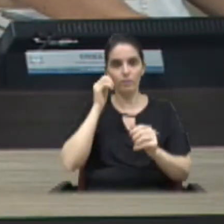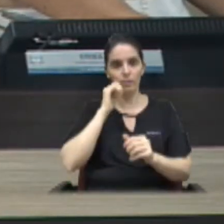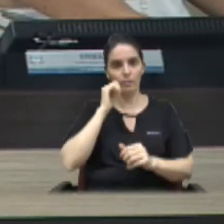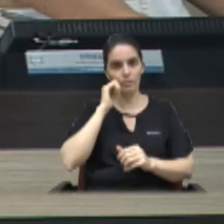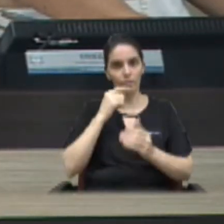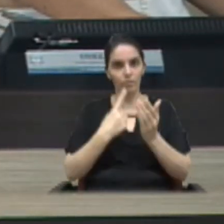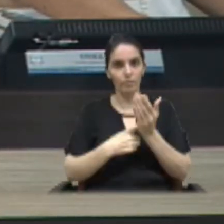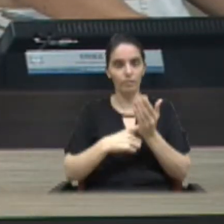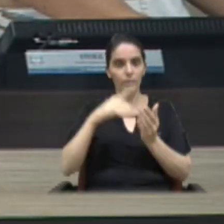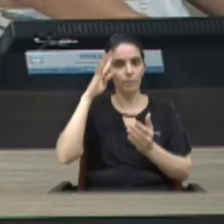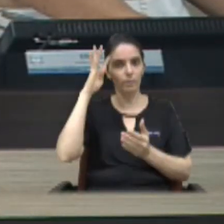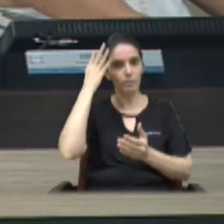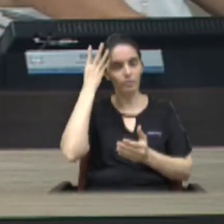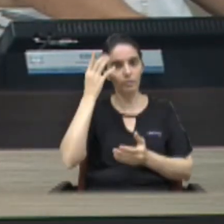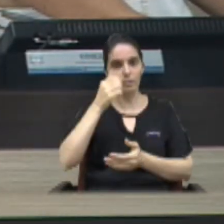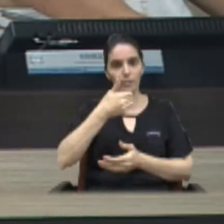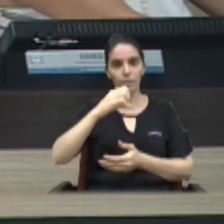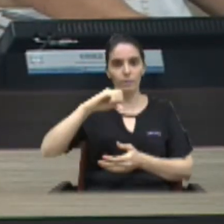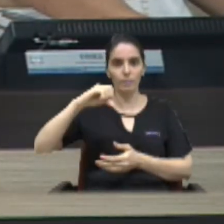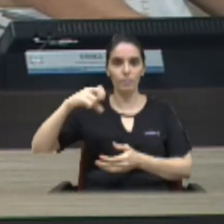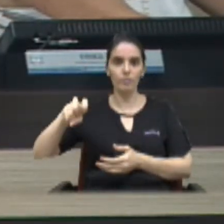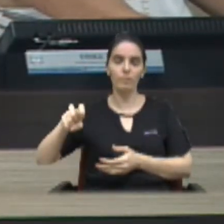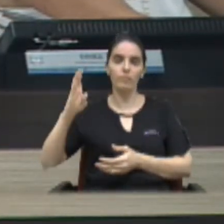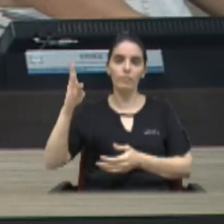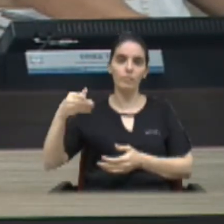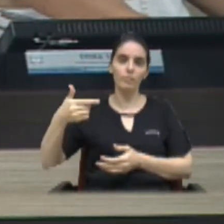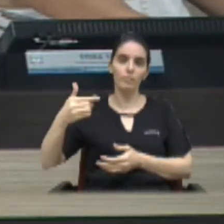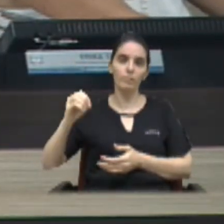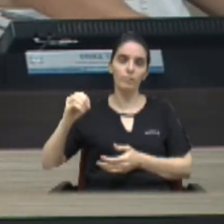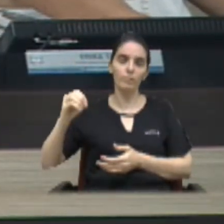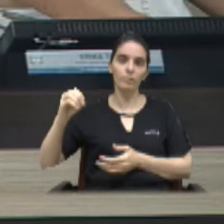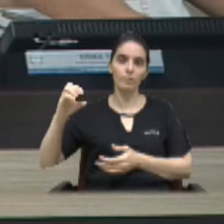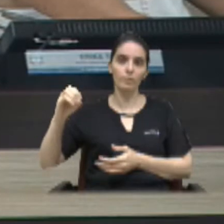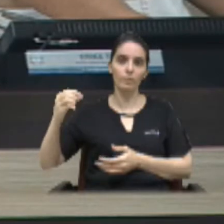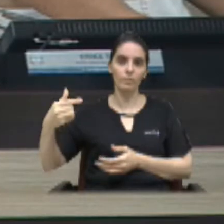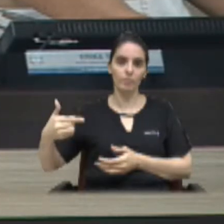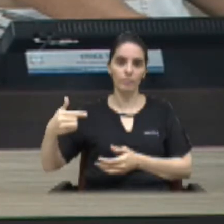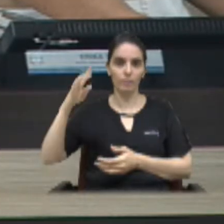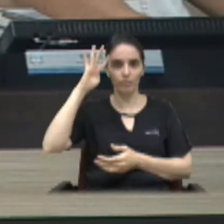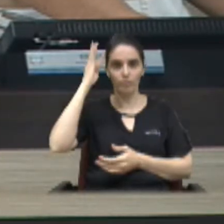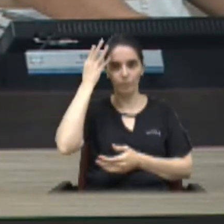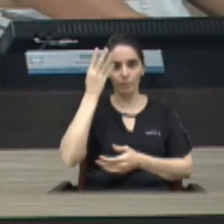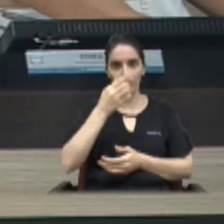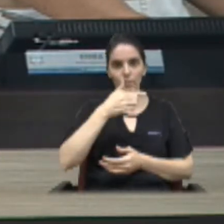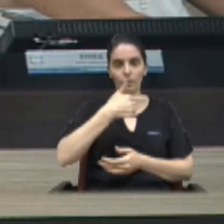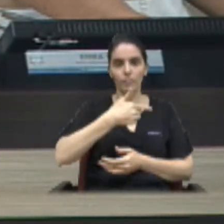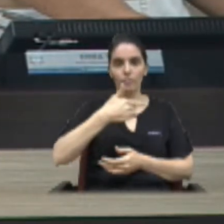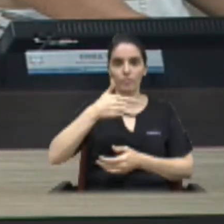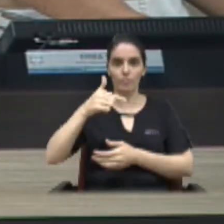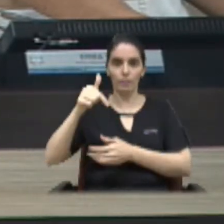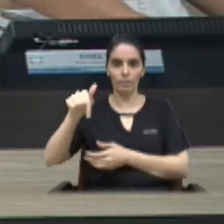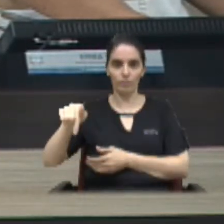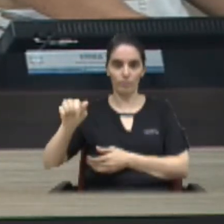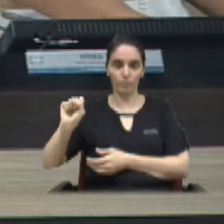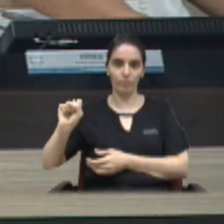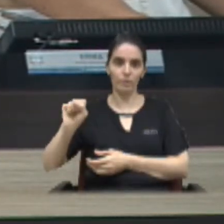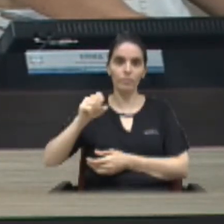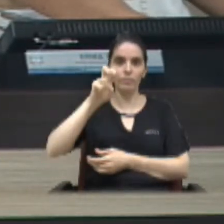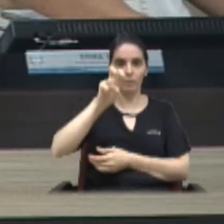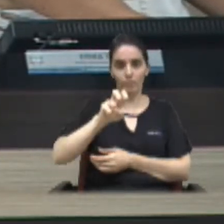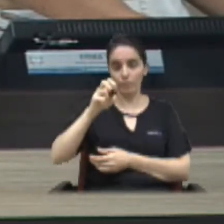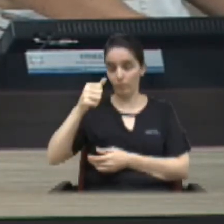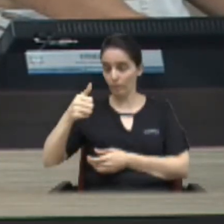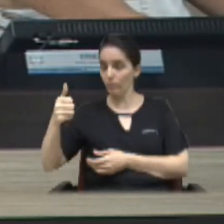termos da resolução 95 de 2002 alteradas pelas resoluções 278-2007 e 511